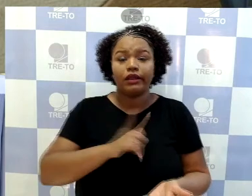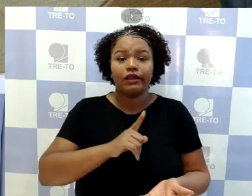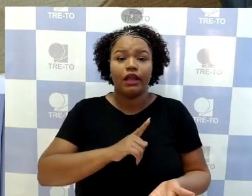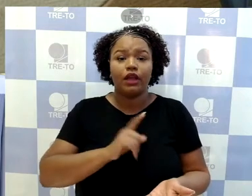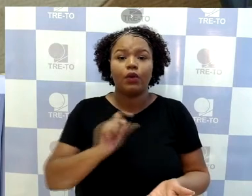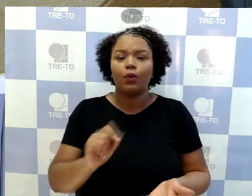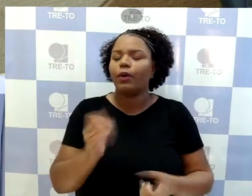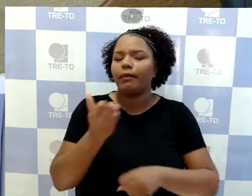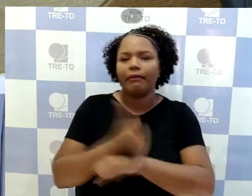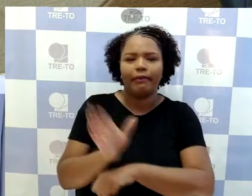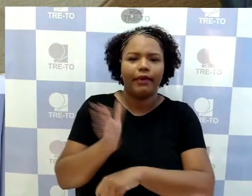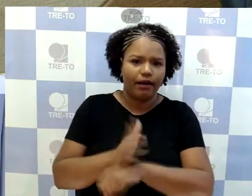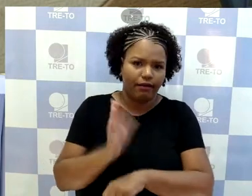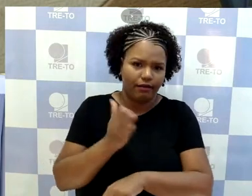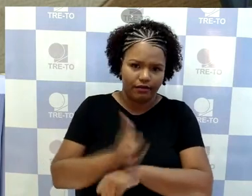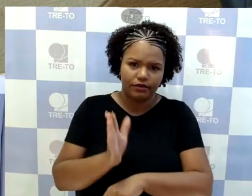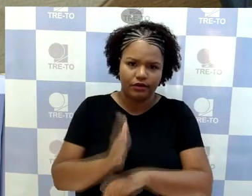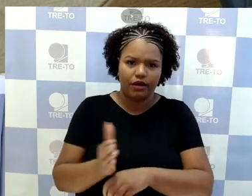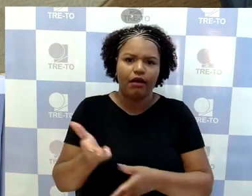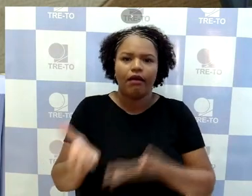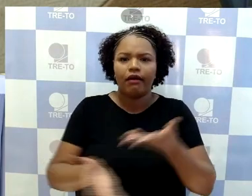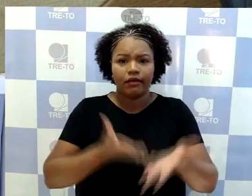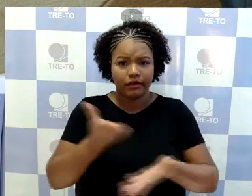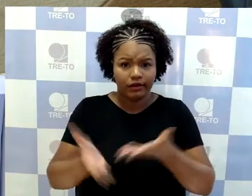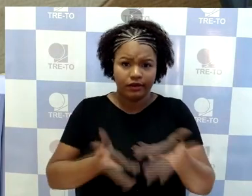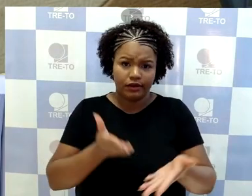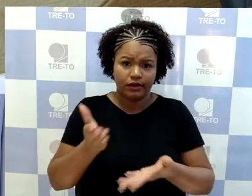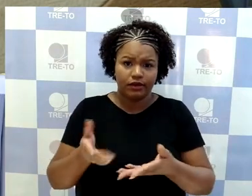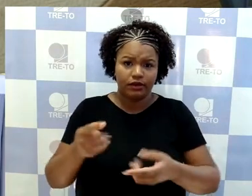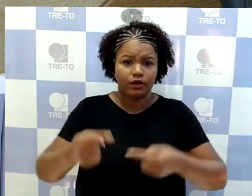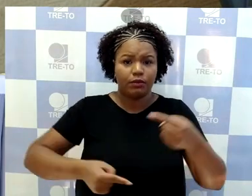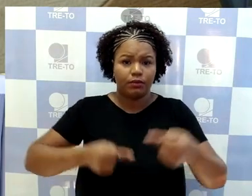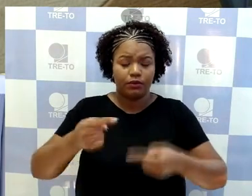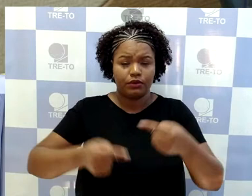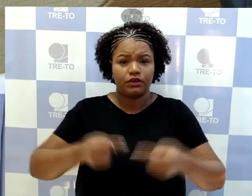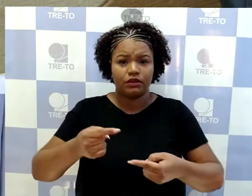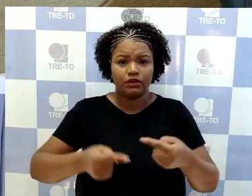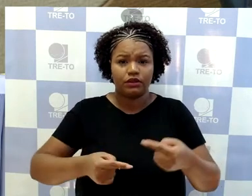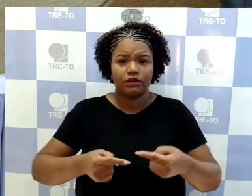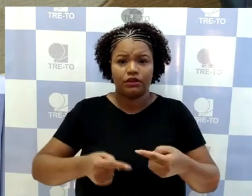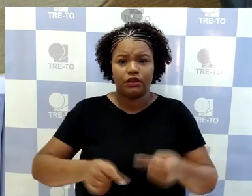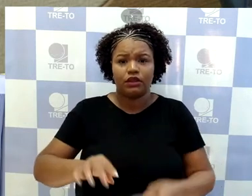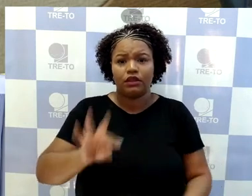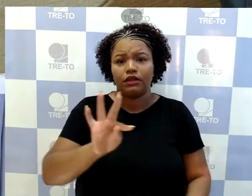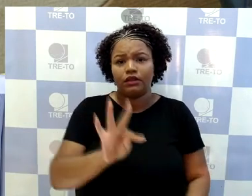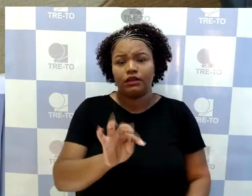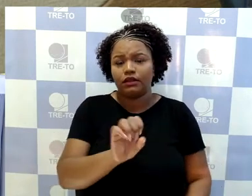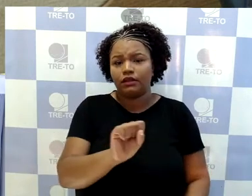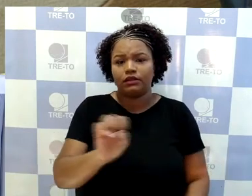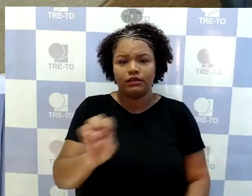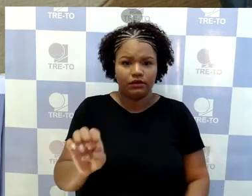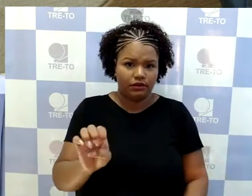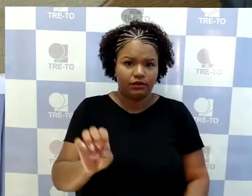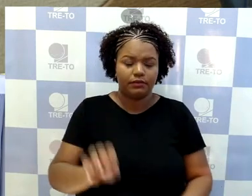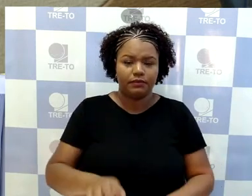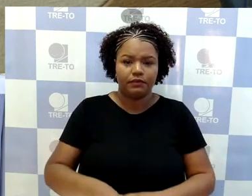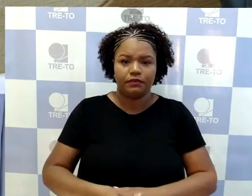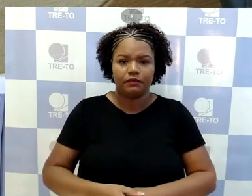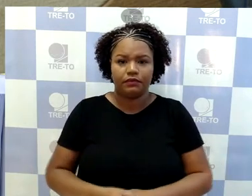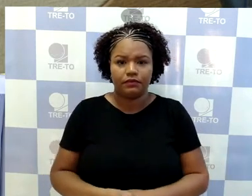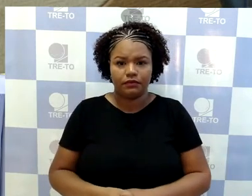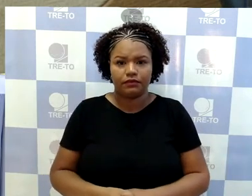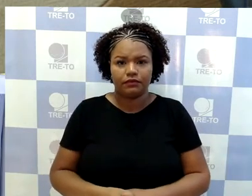aqui, atendendo até a política do Superior, do Tribunal Superior Eleitoral. Bom,